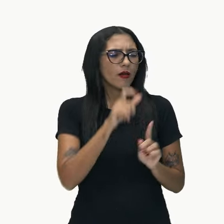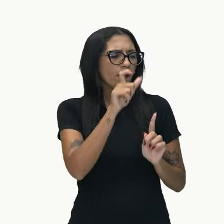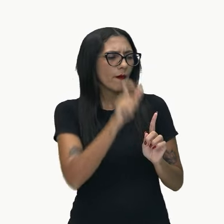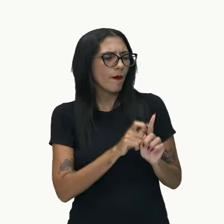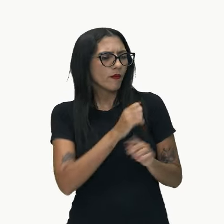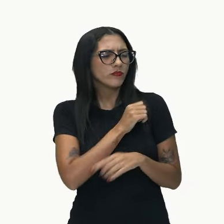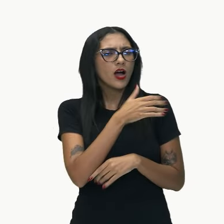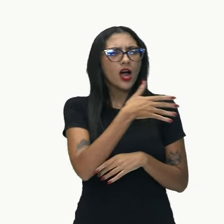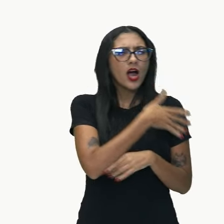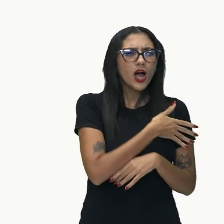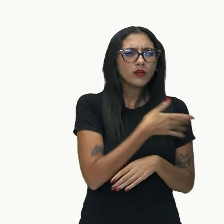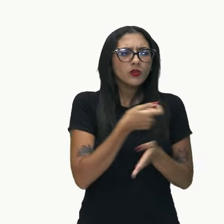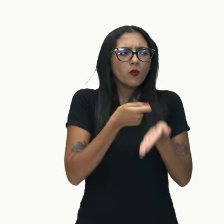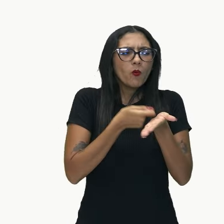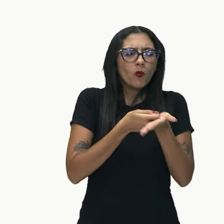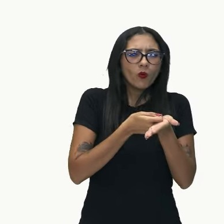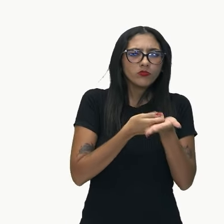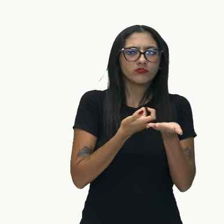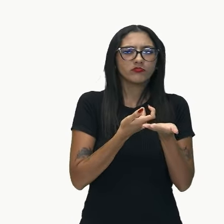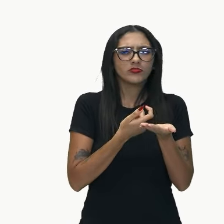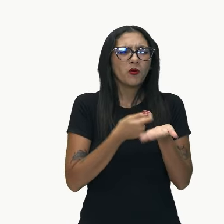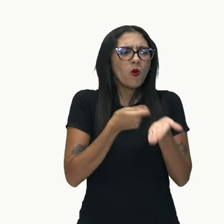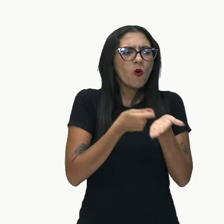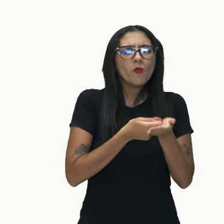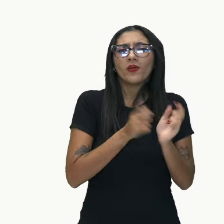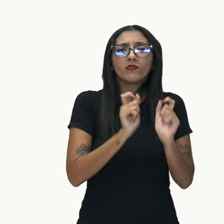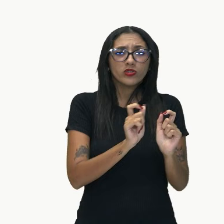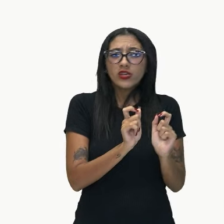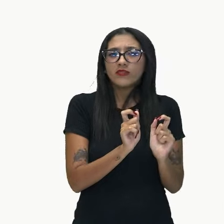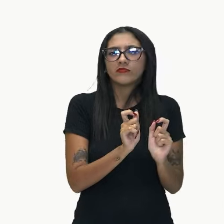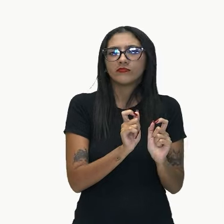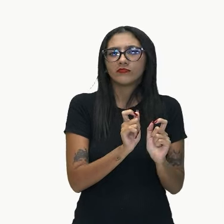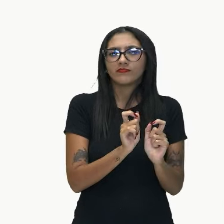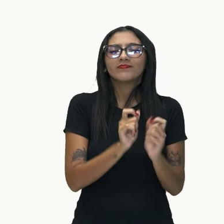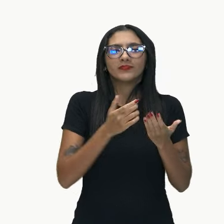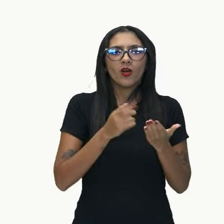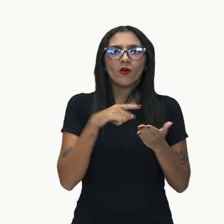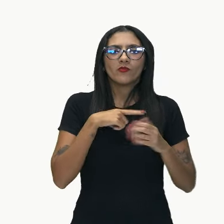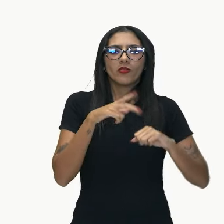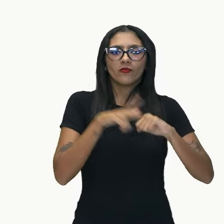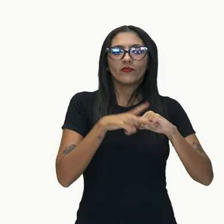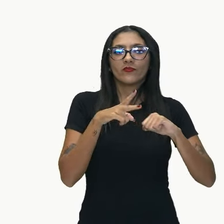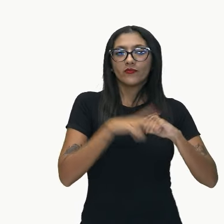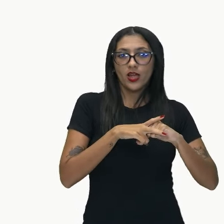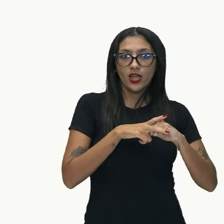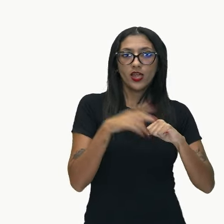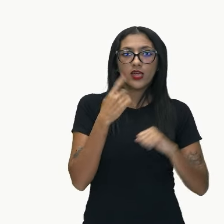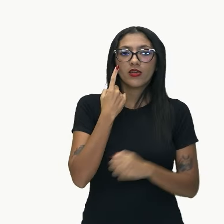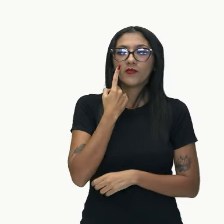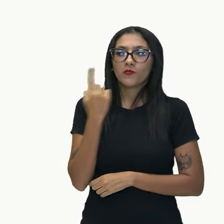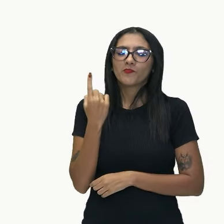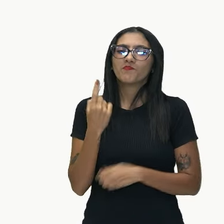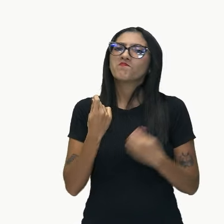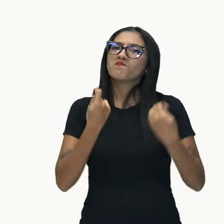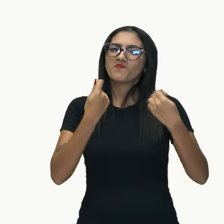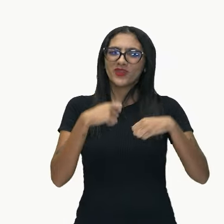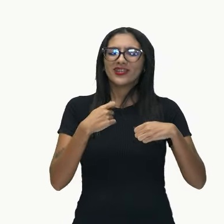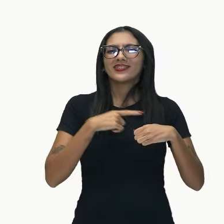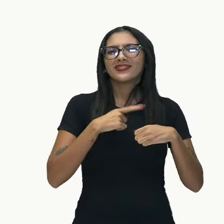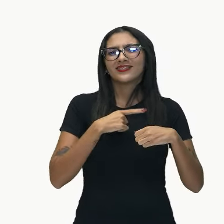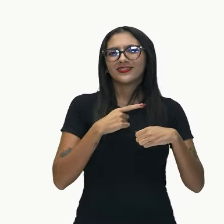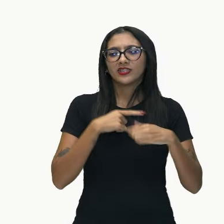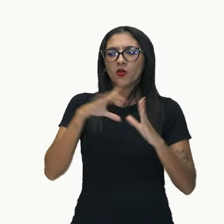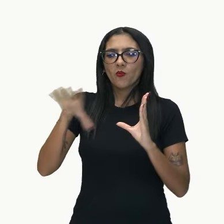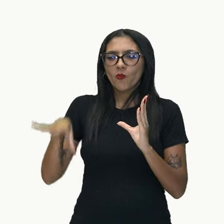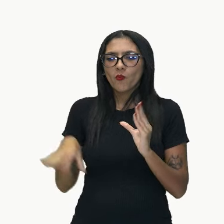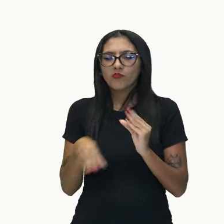automaticamente me perguntar insistia em que? Então, já nota aqui o verbo da oração principal precisa de complemento e